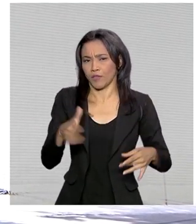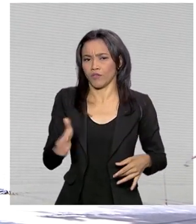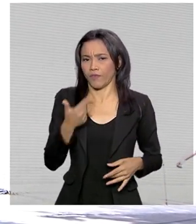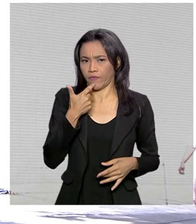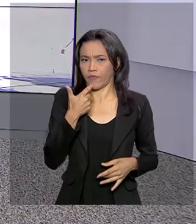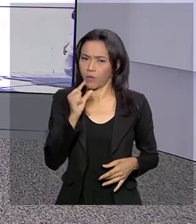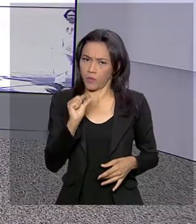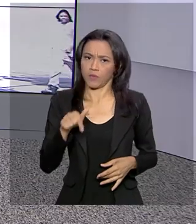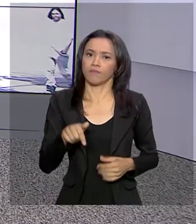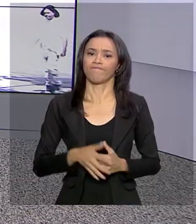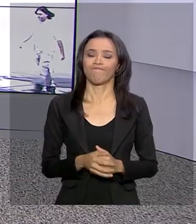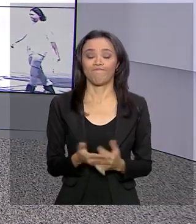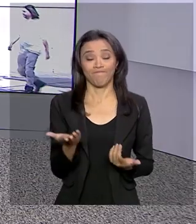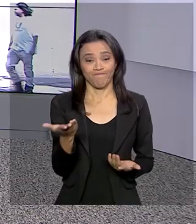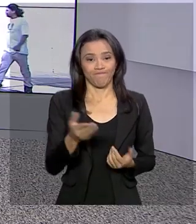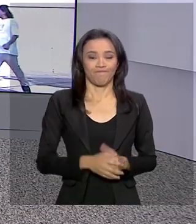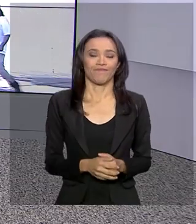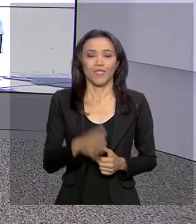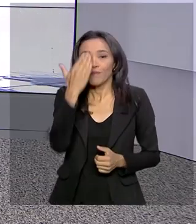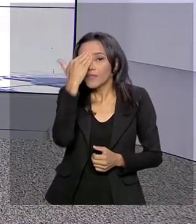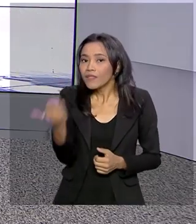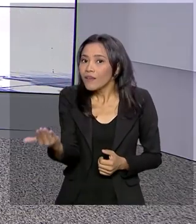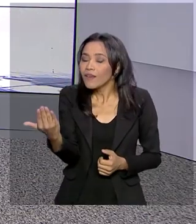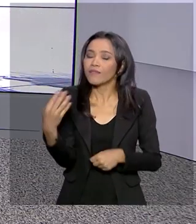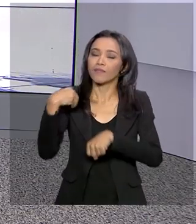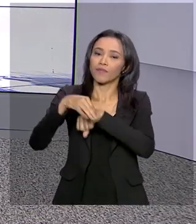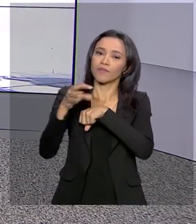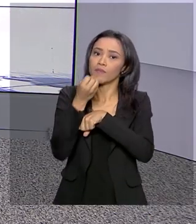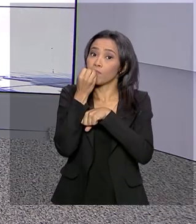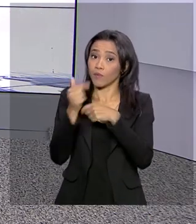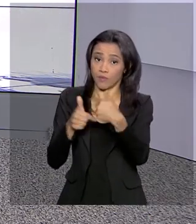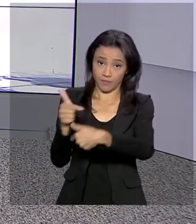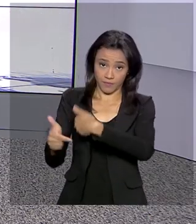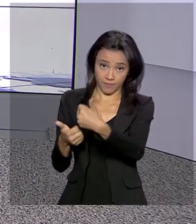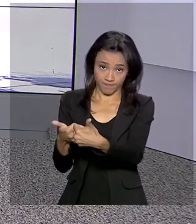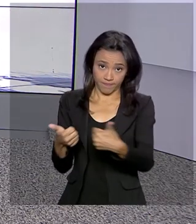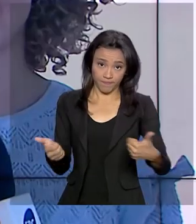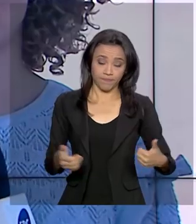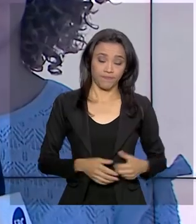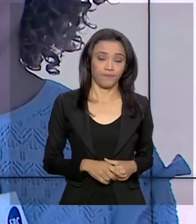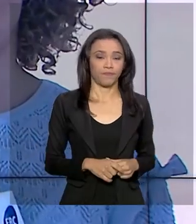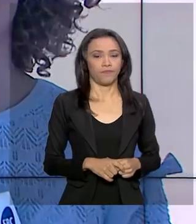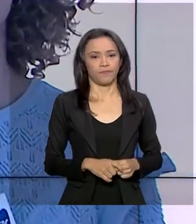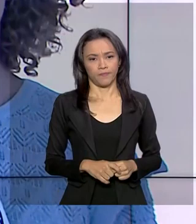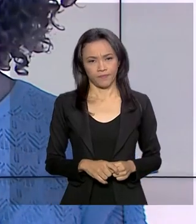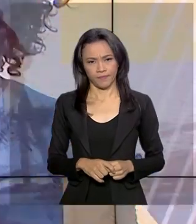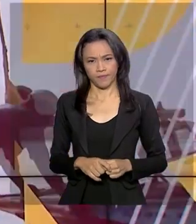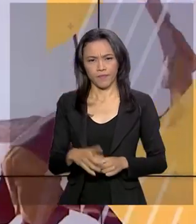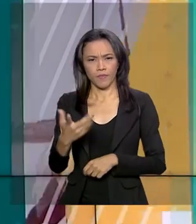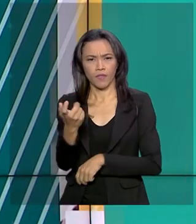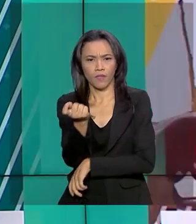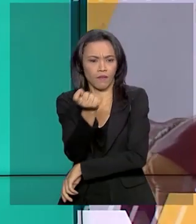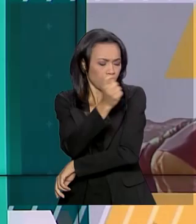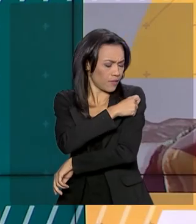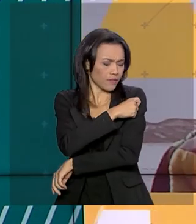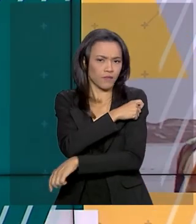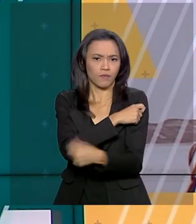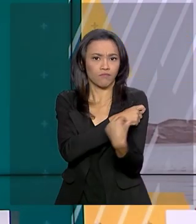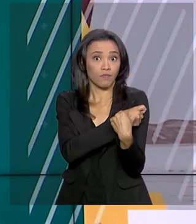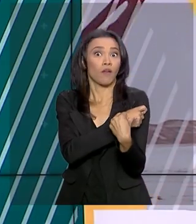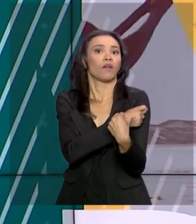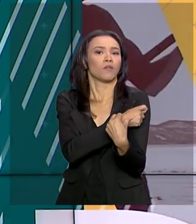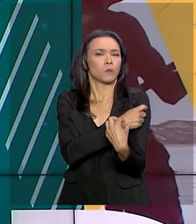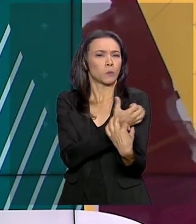Mária, eu volto com você. Obrigada pelas suas informações. Bom trabalho aí, Dani. A vacina é a forma